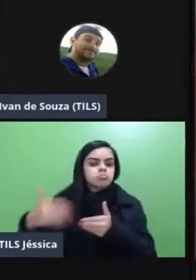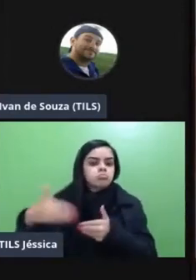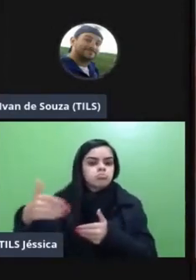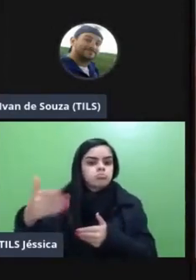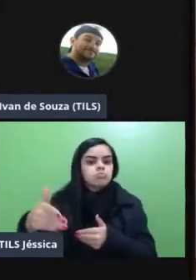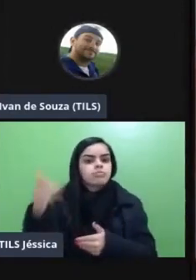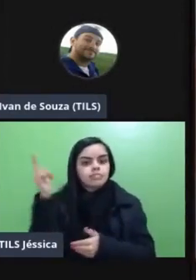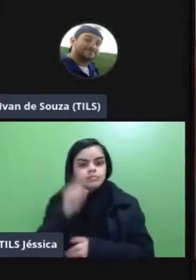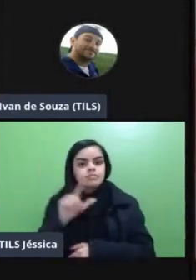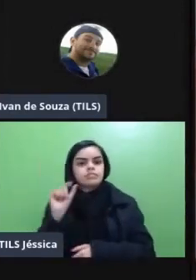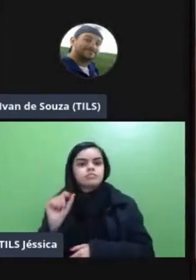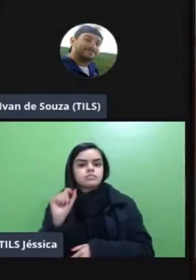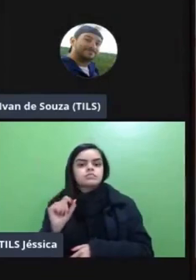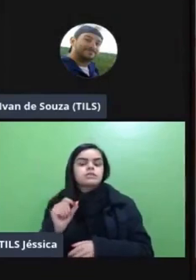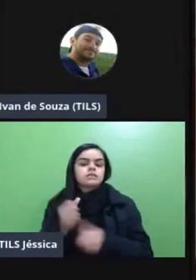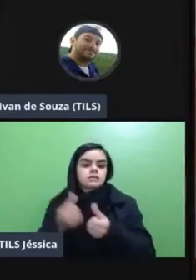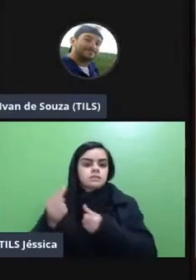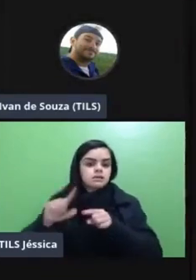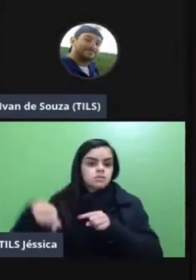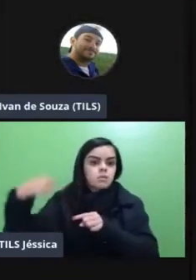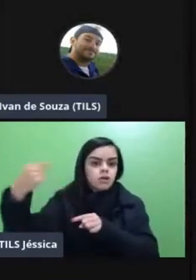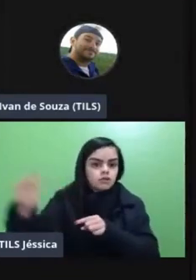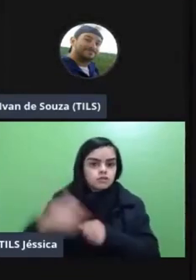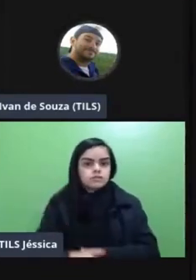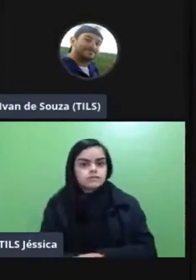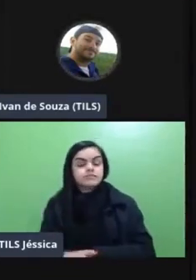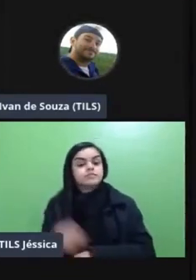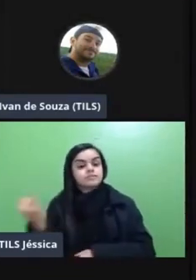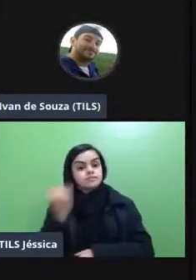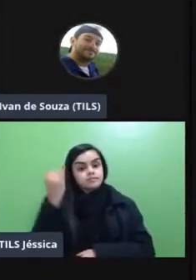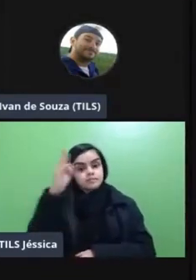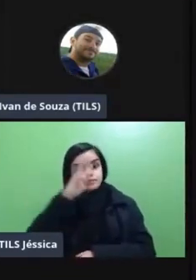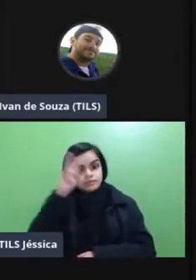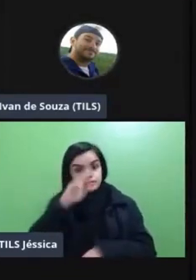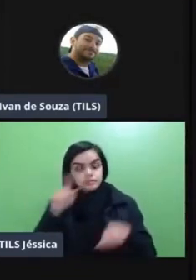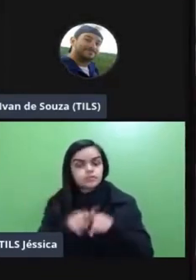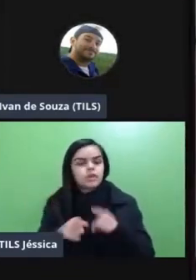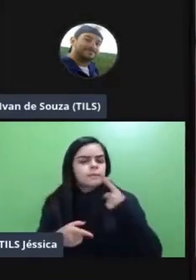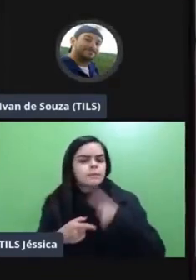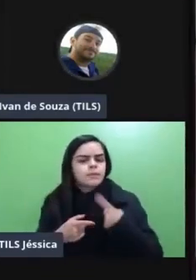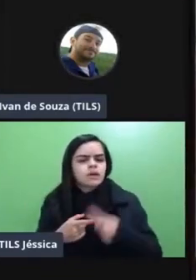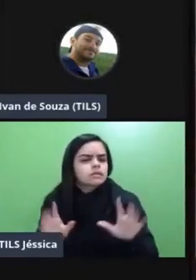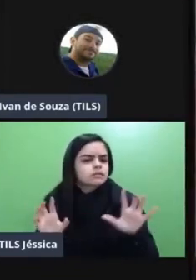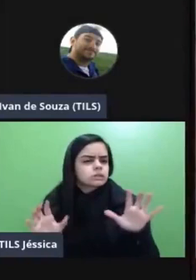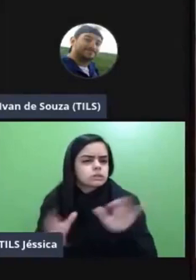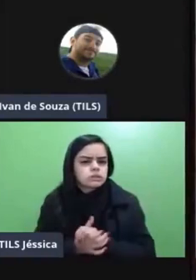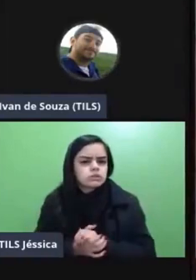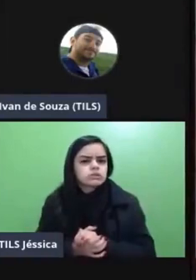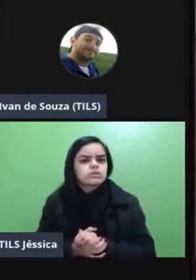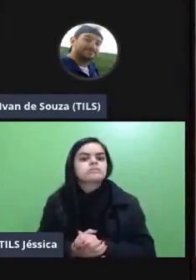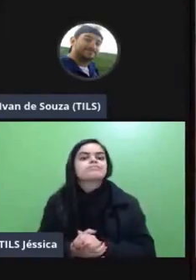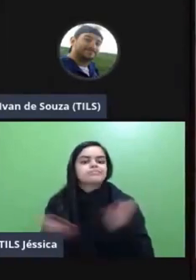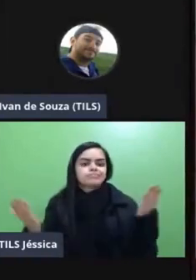o próximo semestre né então é sempre importante lembrar né Ana do porquê disso nós ainda estamos em pandemia